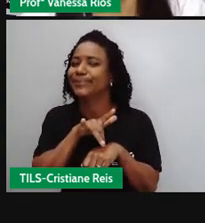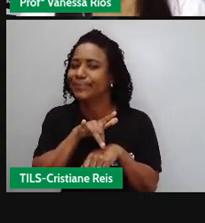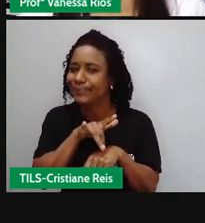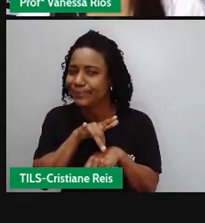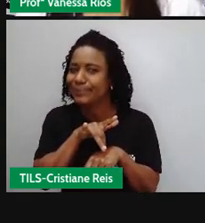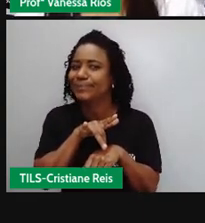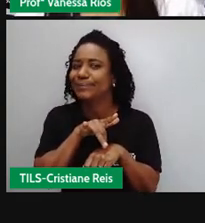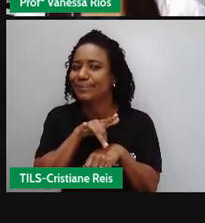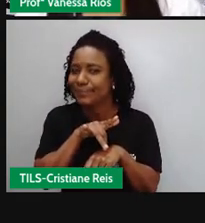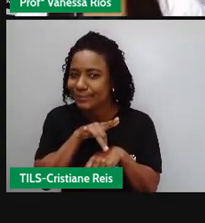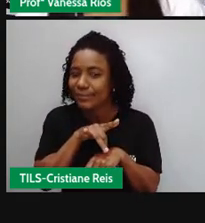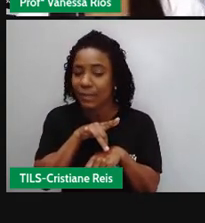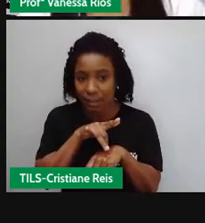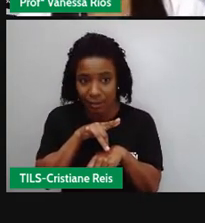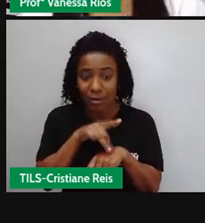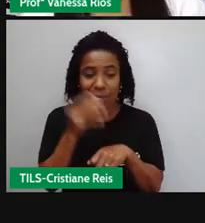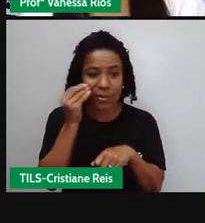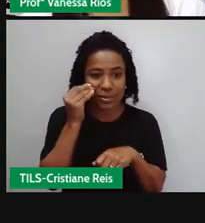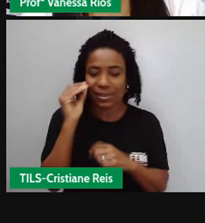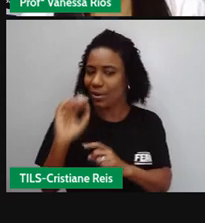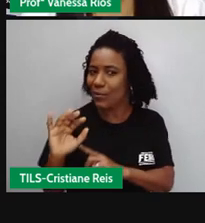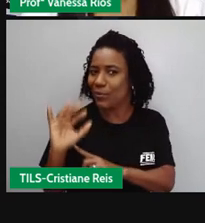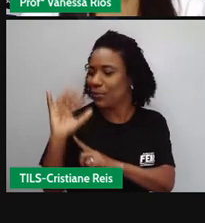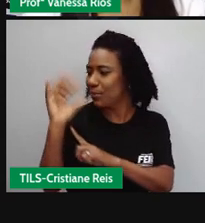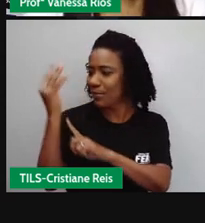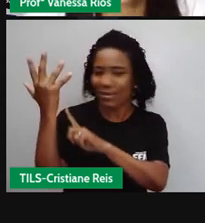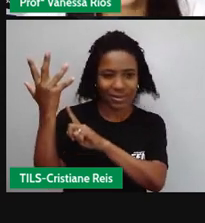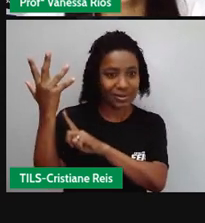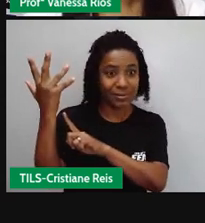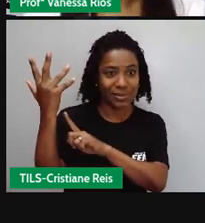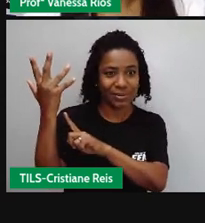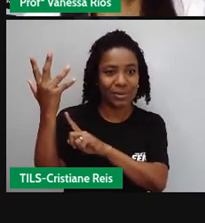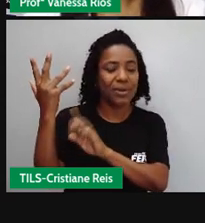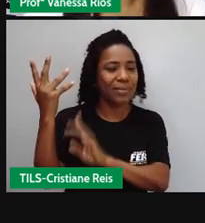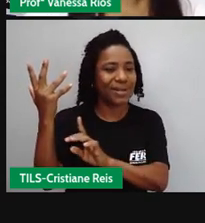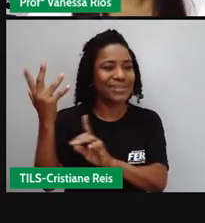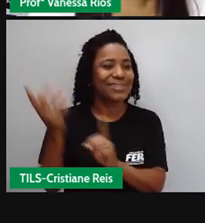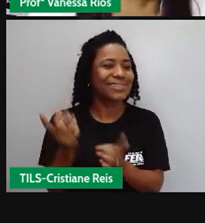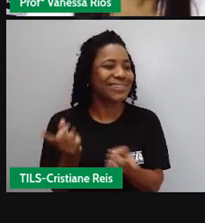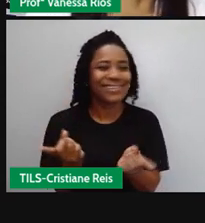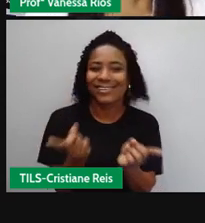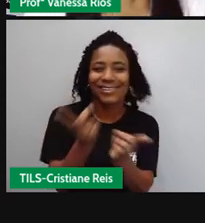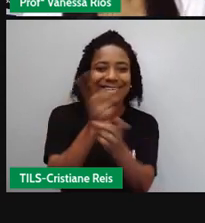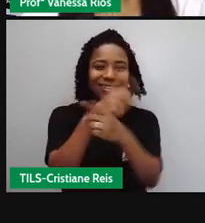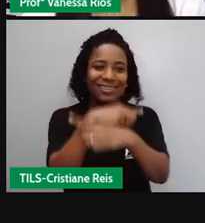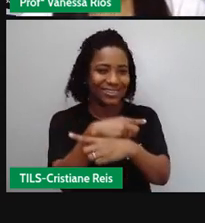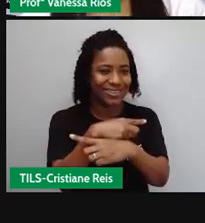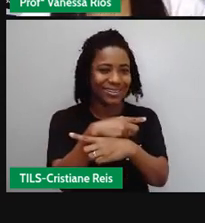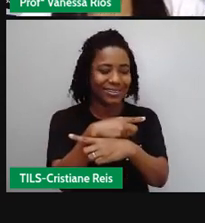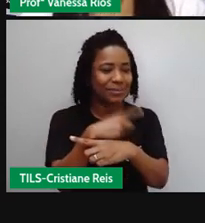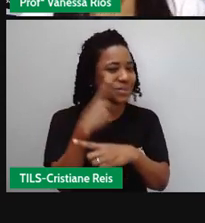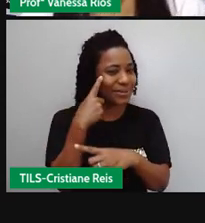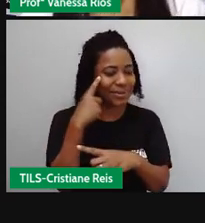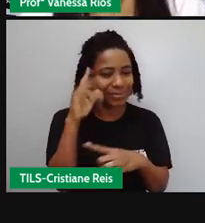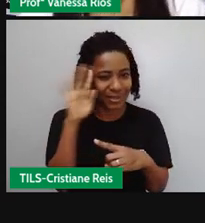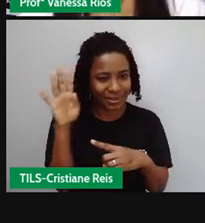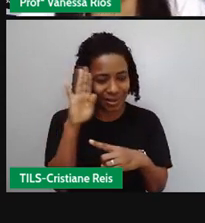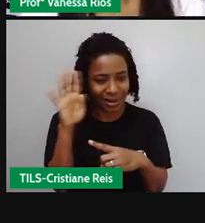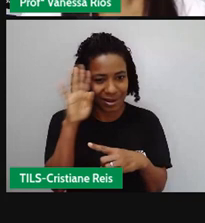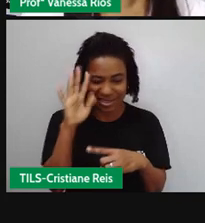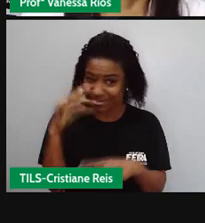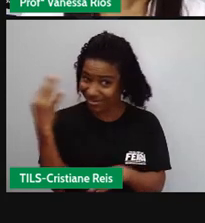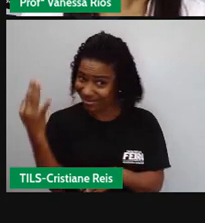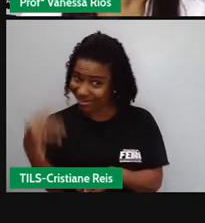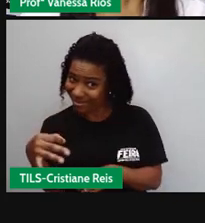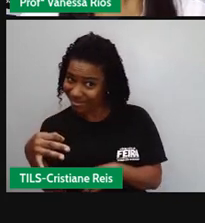de forma contrária, né, pra pensar, fazer pensar aí sobre o que é certo, o que é errado, sobre